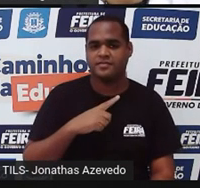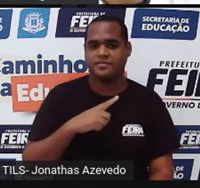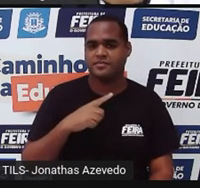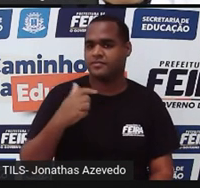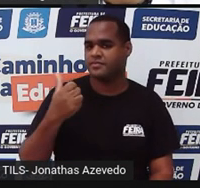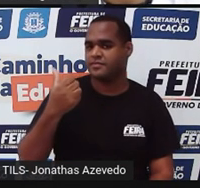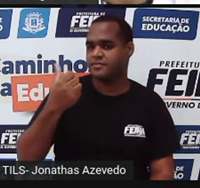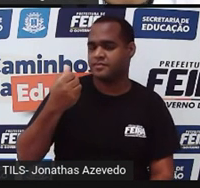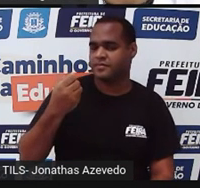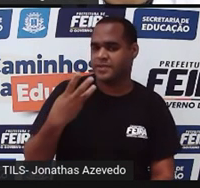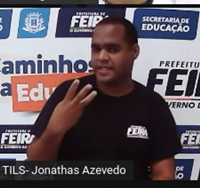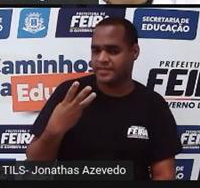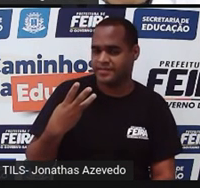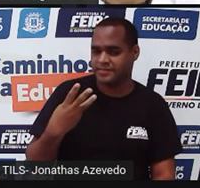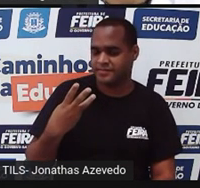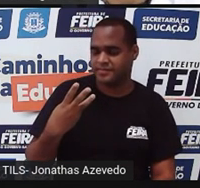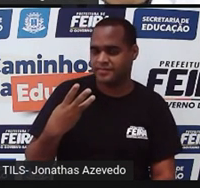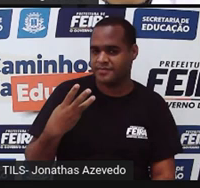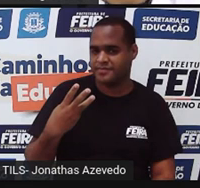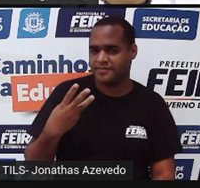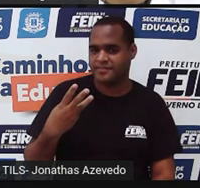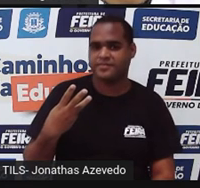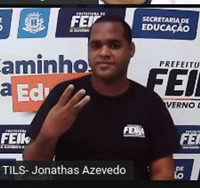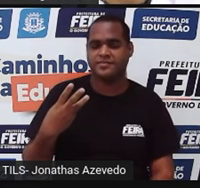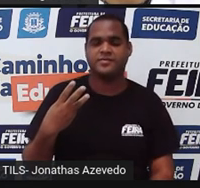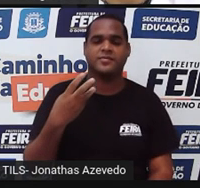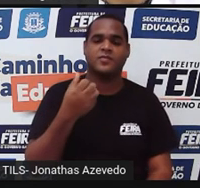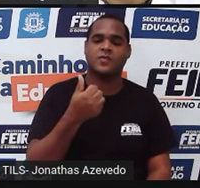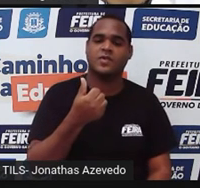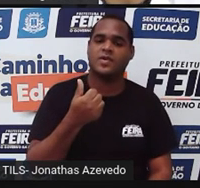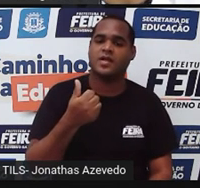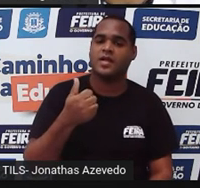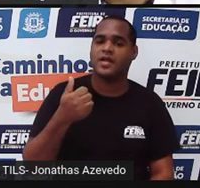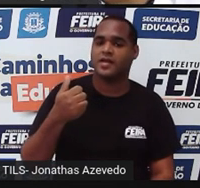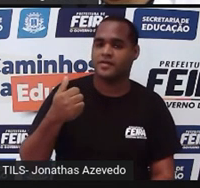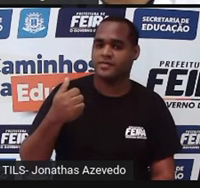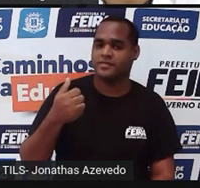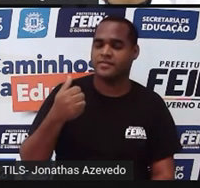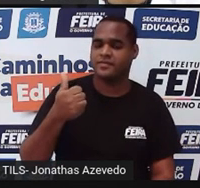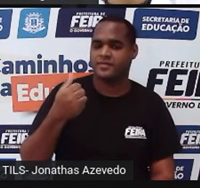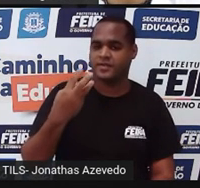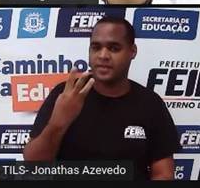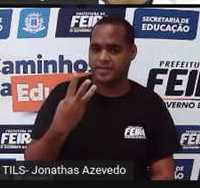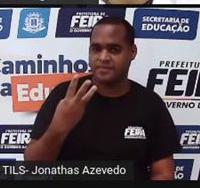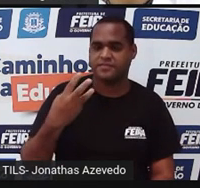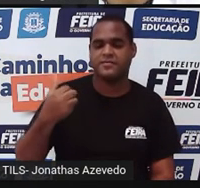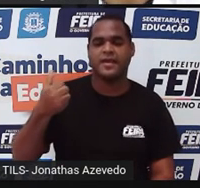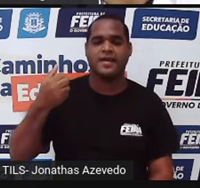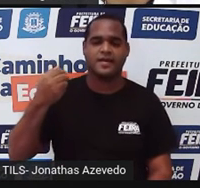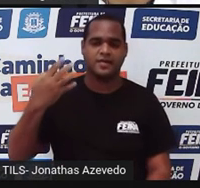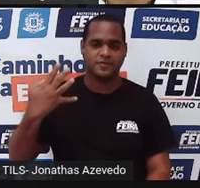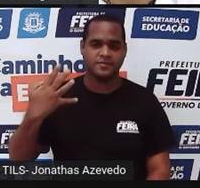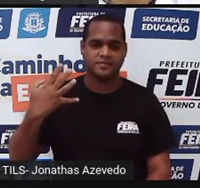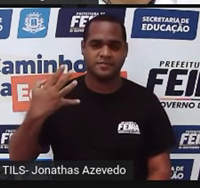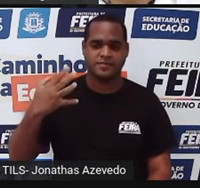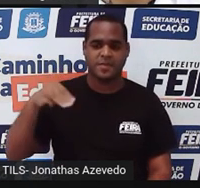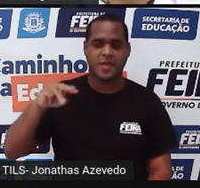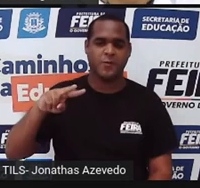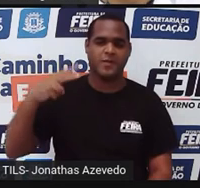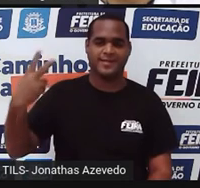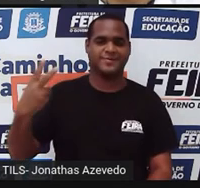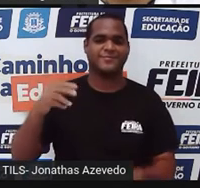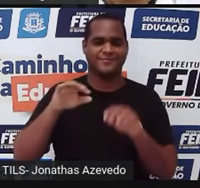quadrados área da cozinha 14 metros quadrados 13 metros quadrados desculpe e a área da sala 14 metros